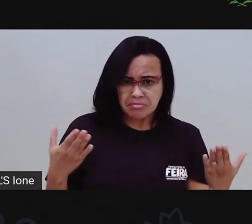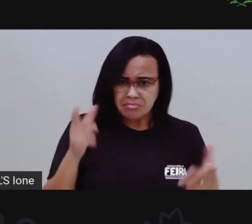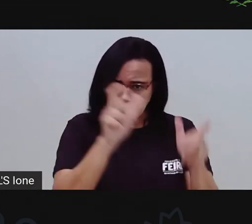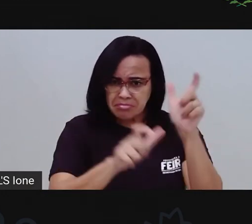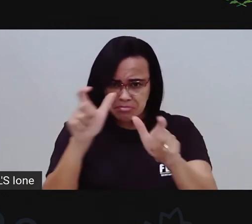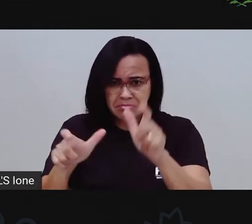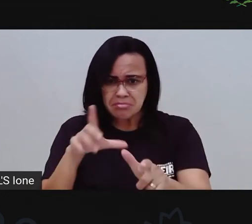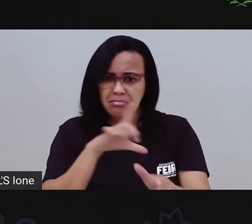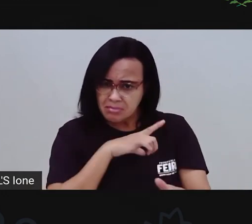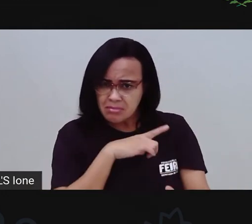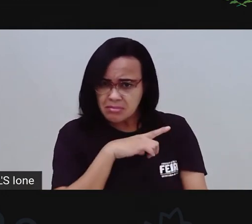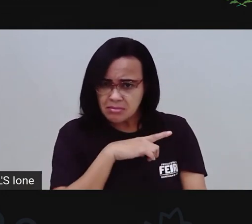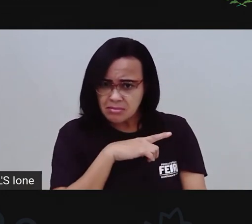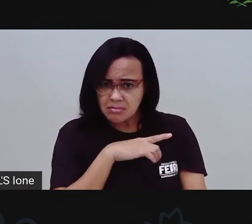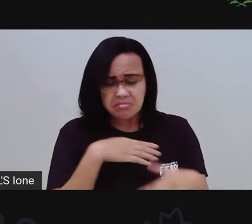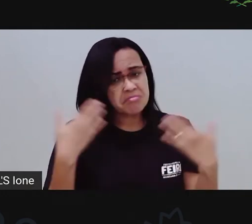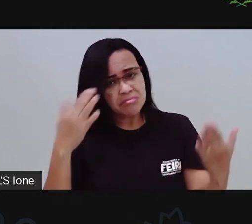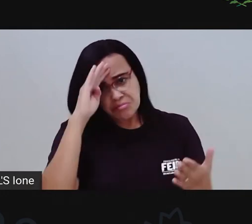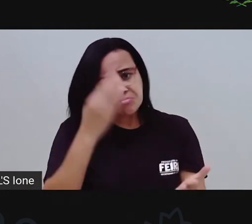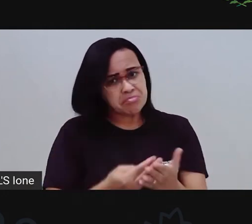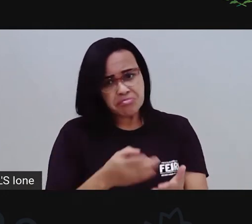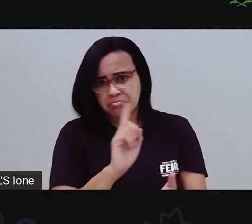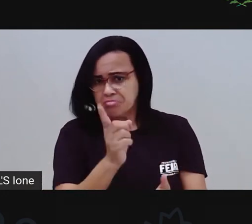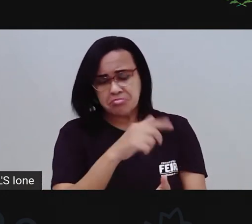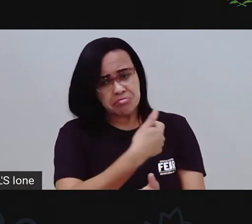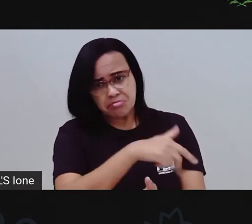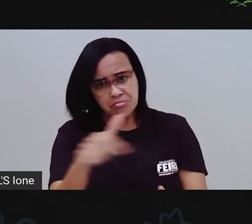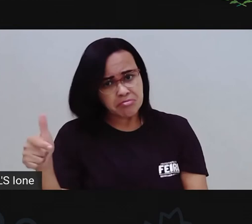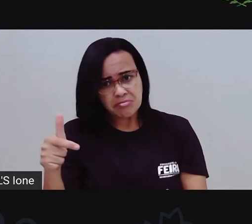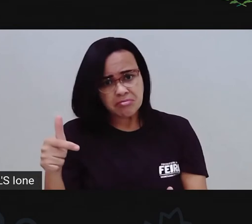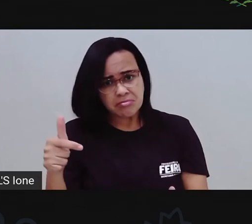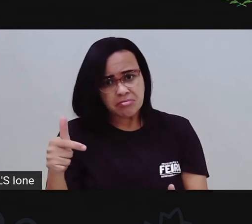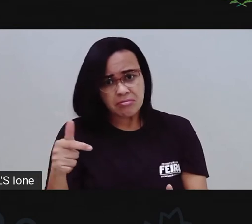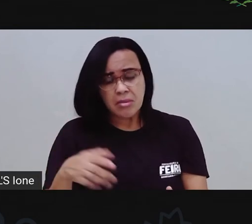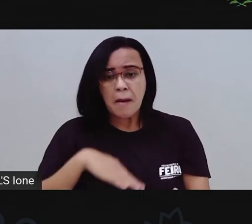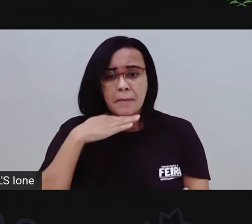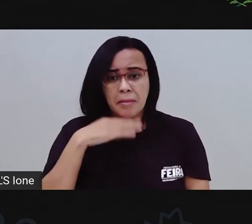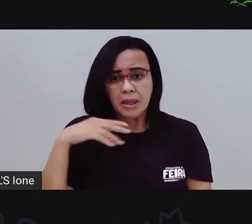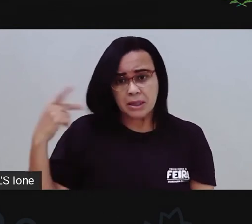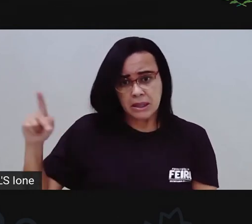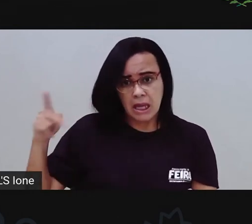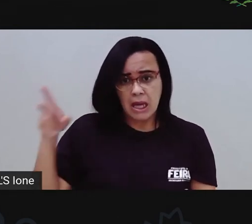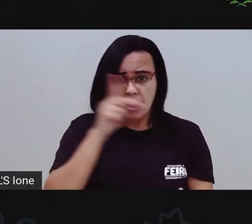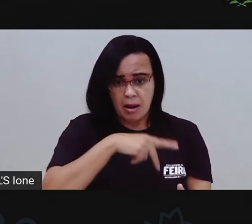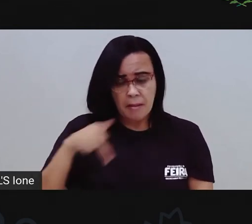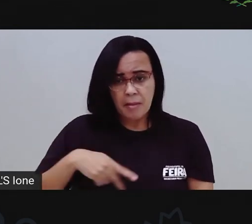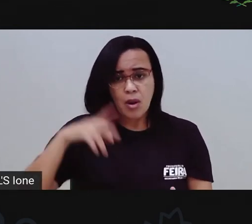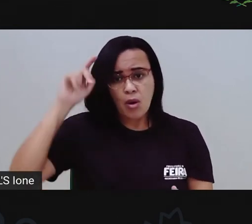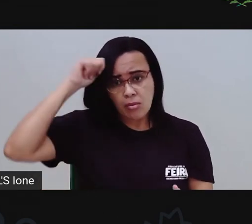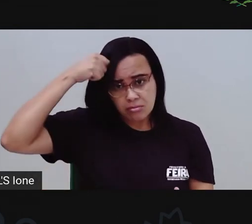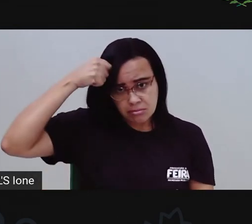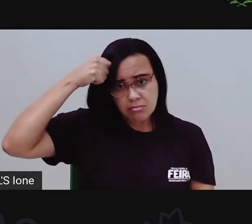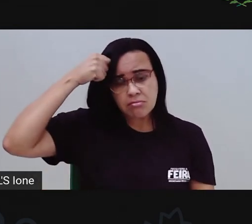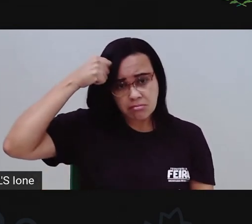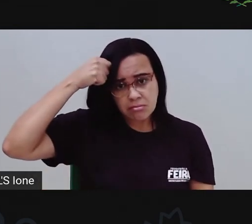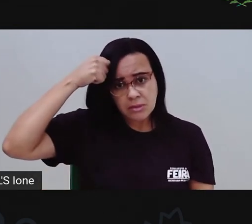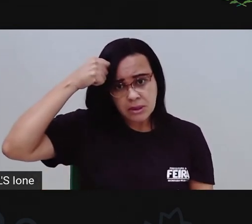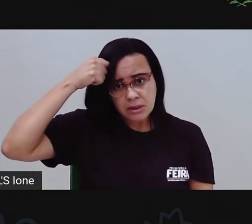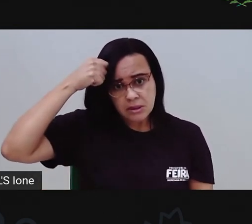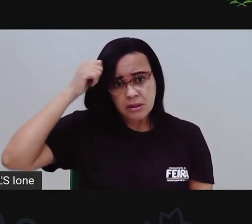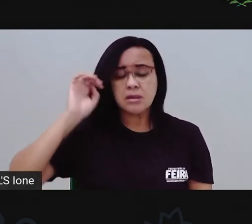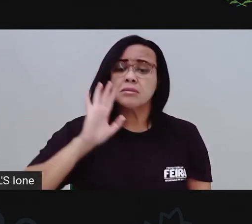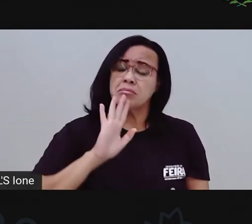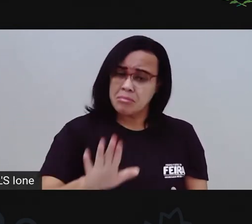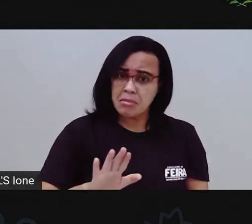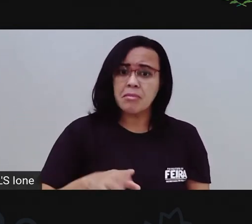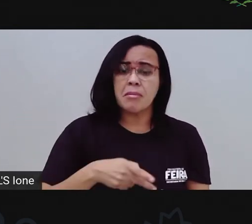tem a pele rosa, acredito que não. Mas, por exemplo, a minha mãe é negra, ela não tem a pele rosa. O meu pai tem a pele clara, no entanto, também não tem a